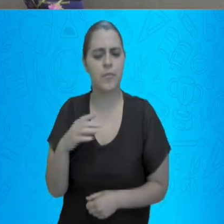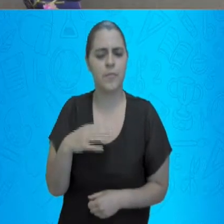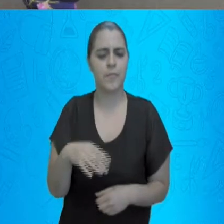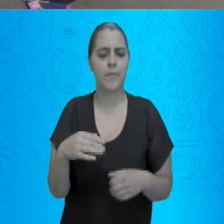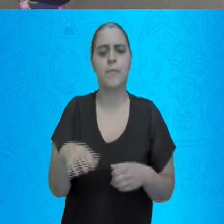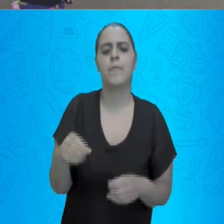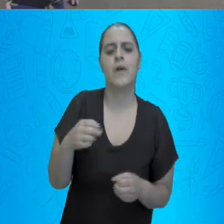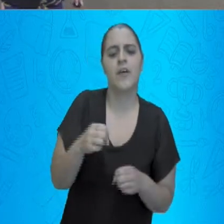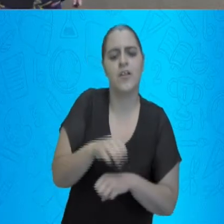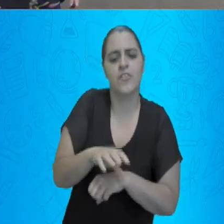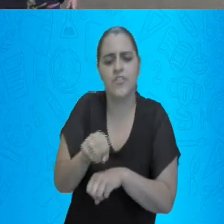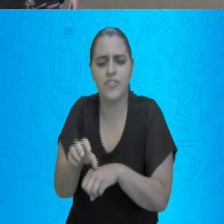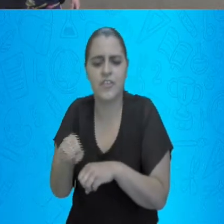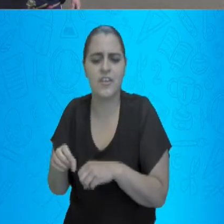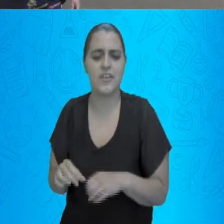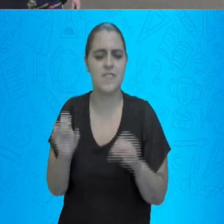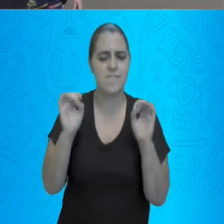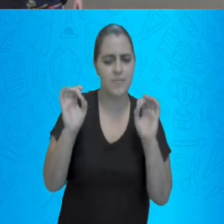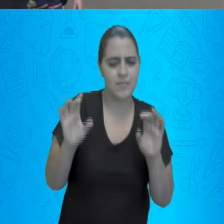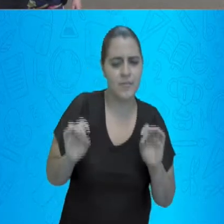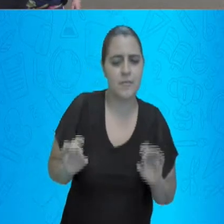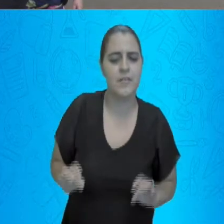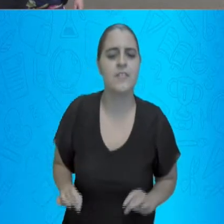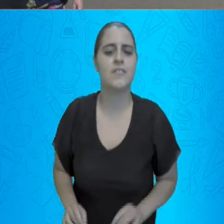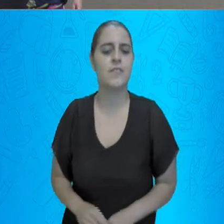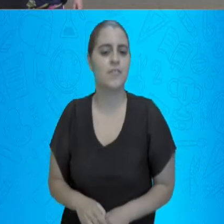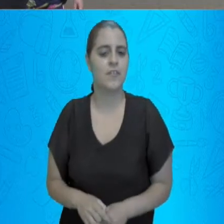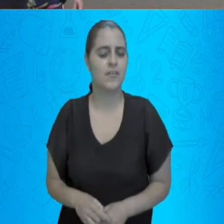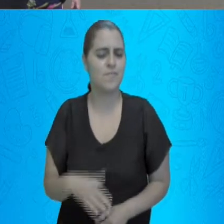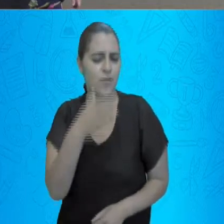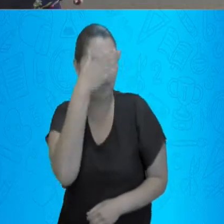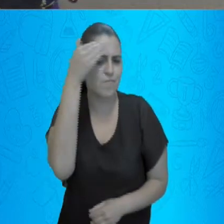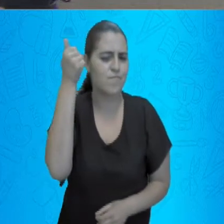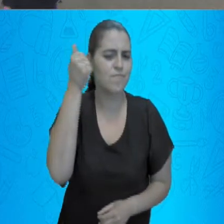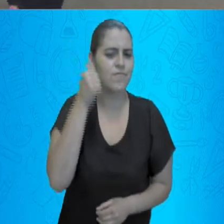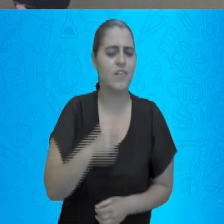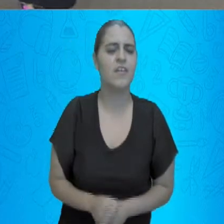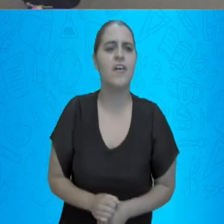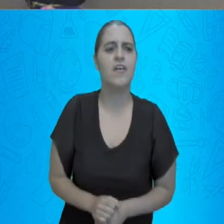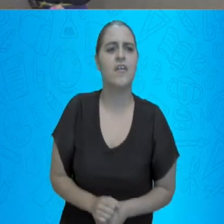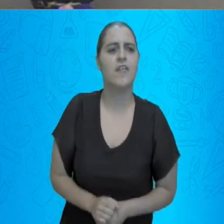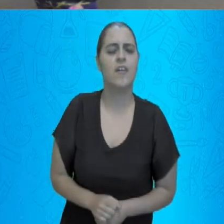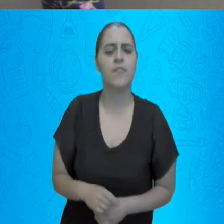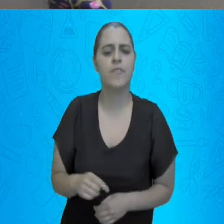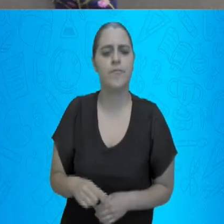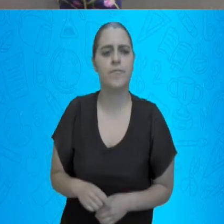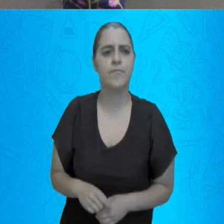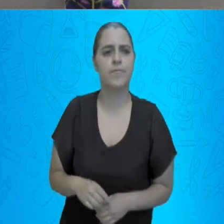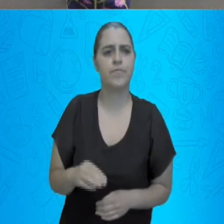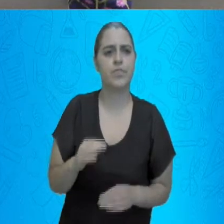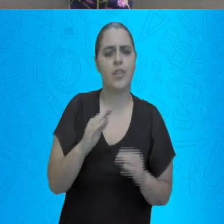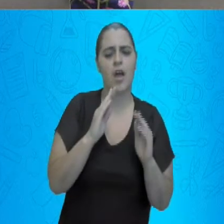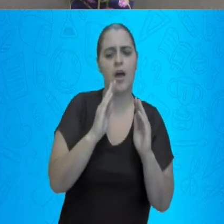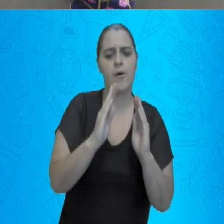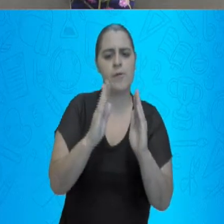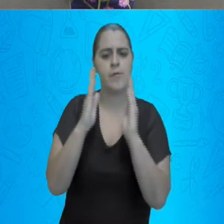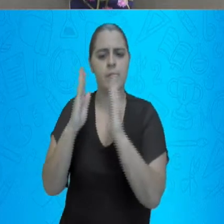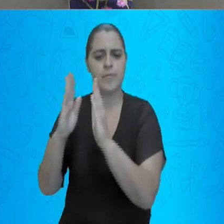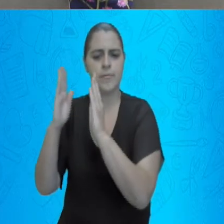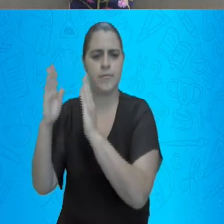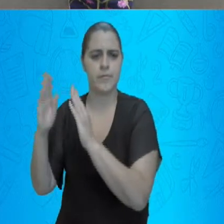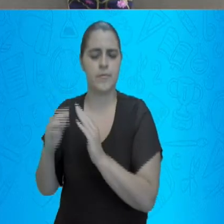dica bem preciosa que vocês não podem esquecer. Que é, a ordem